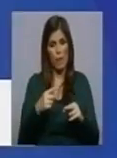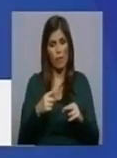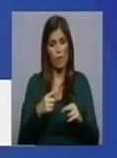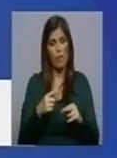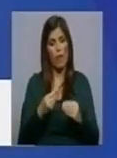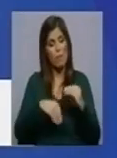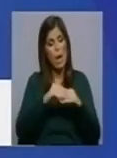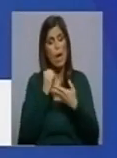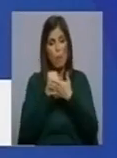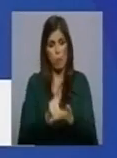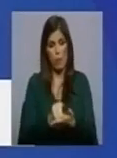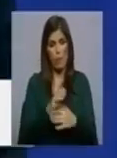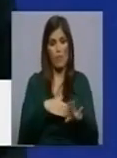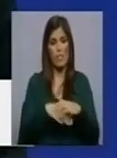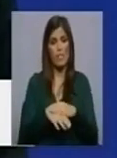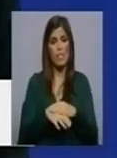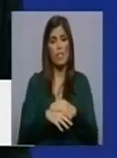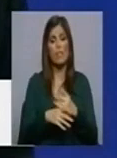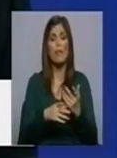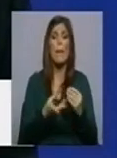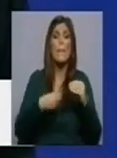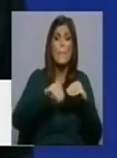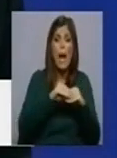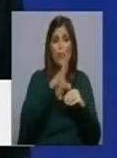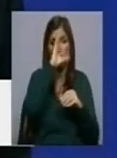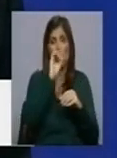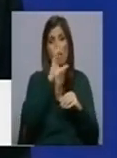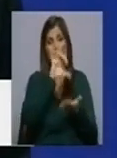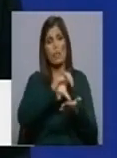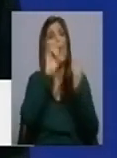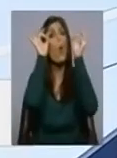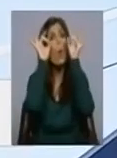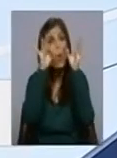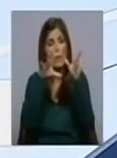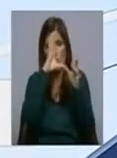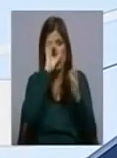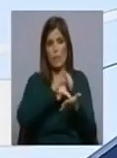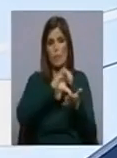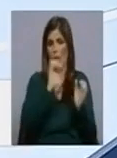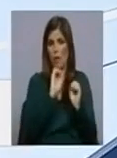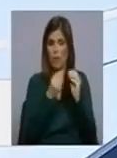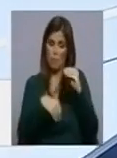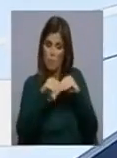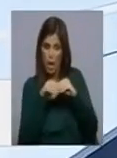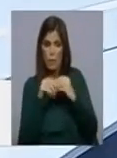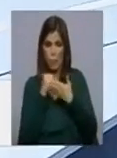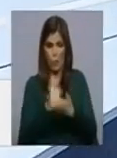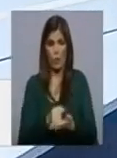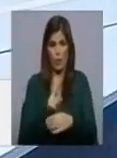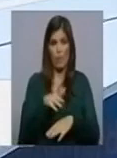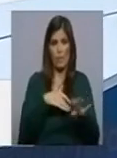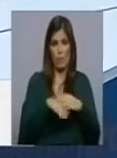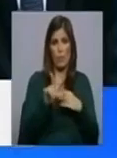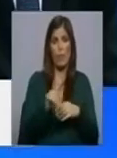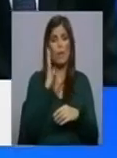ou seja, possam ir para além daquilo que faz o Estado Central. Não é contra aquilo que faz o Estado, mas é em complemento. Foi isso que nós fizemos e foi isso que também